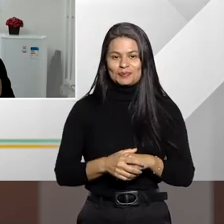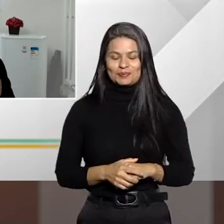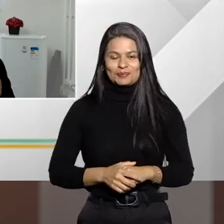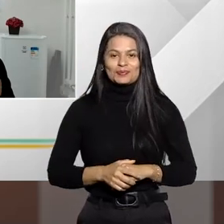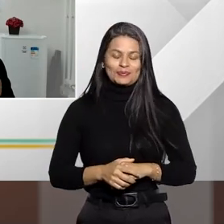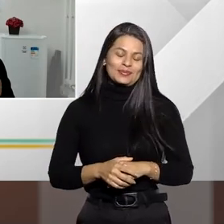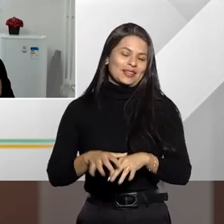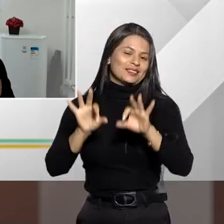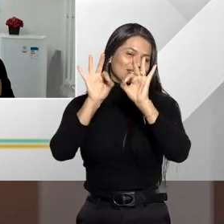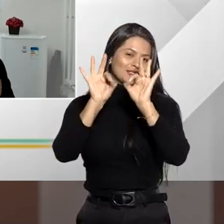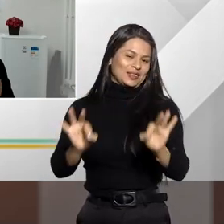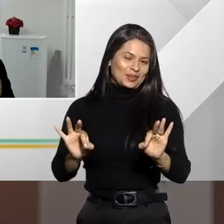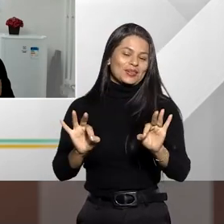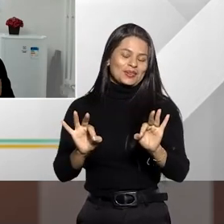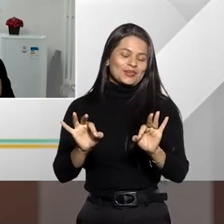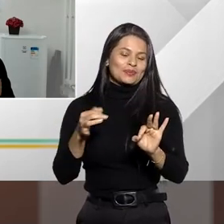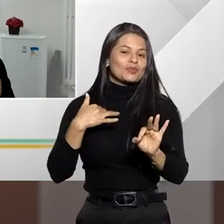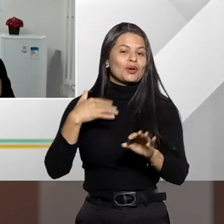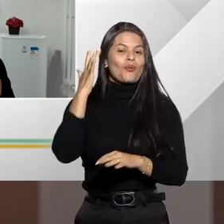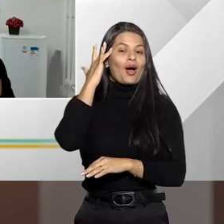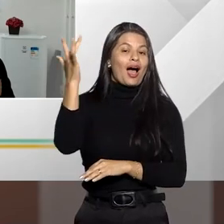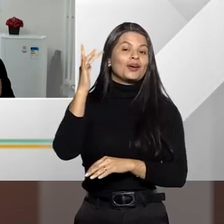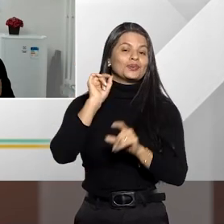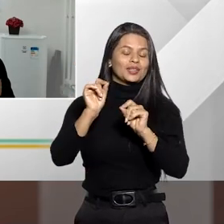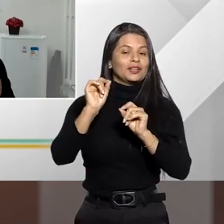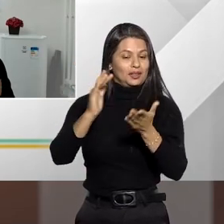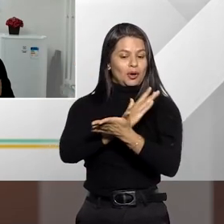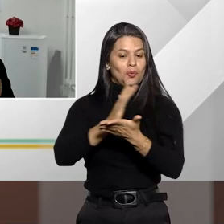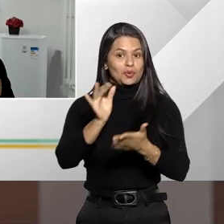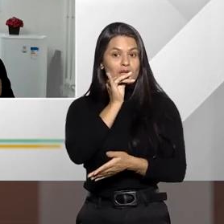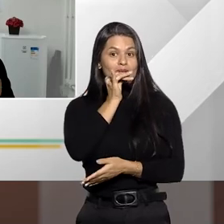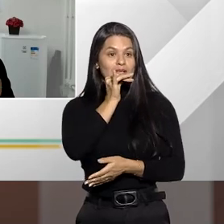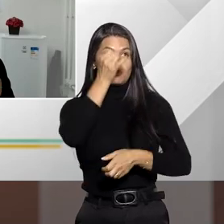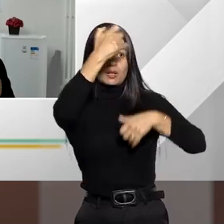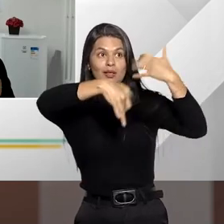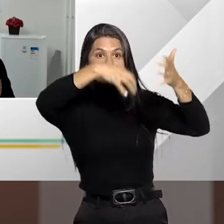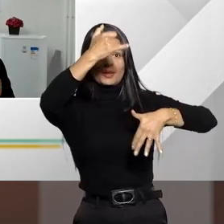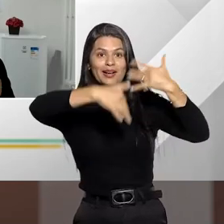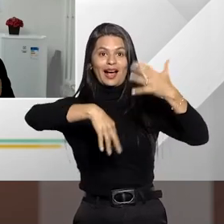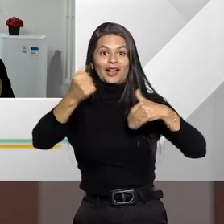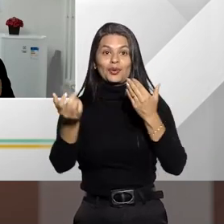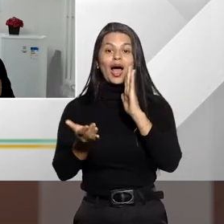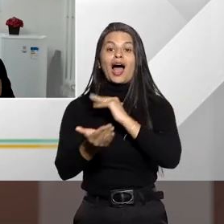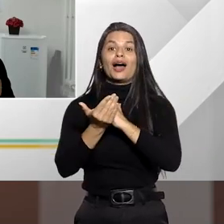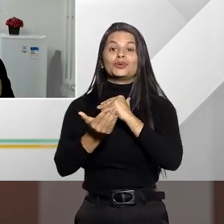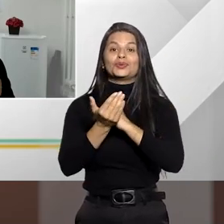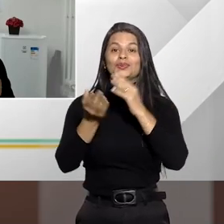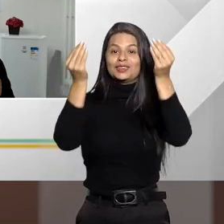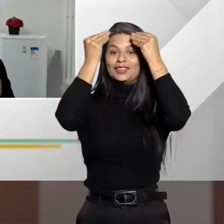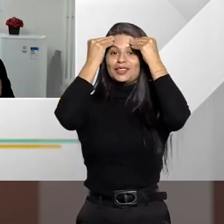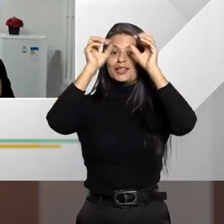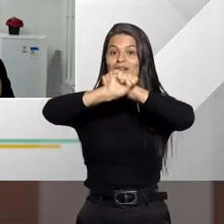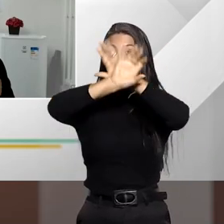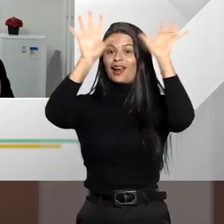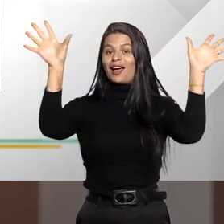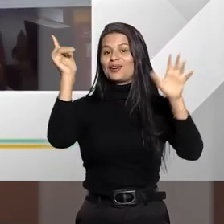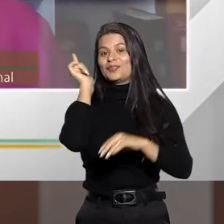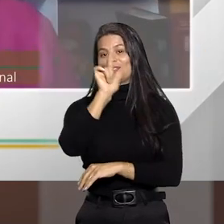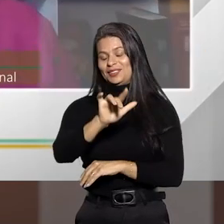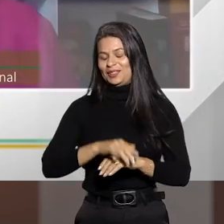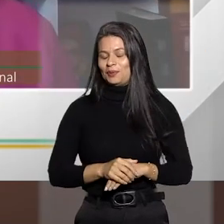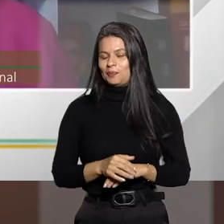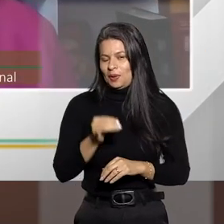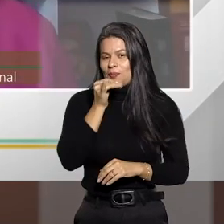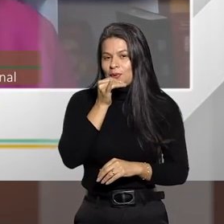Com certeza, Fátima, e eu acho realmente que exemplos fazem toda a diferença na compreensão de determinados temas. É o